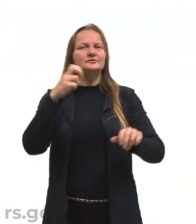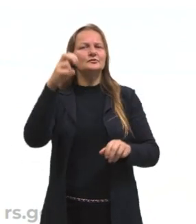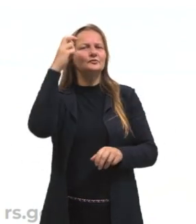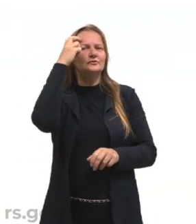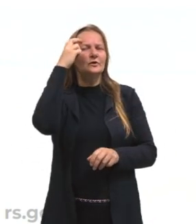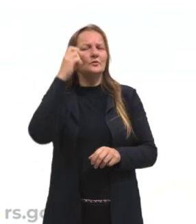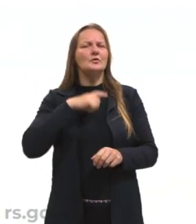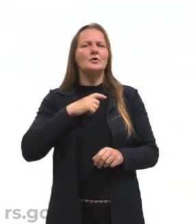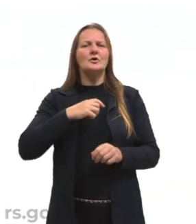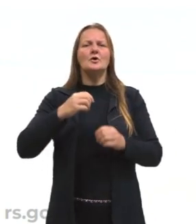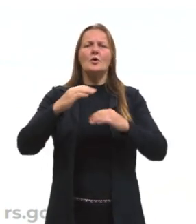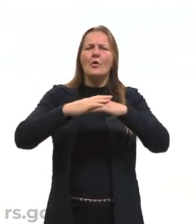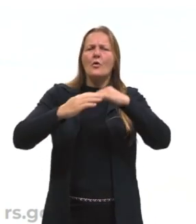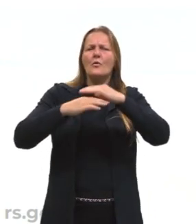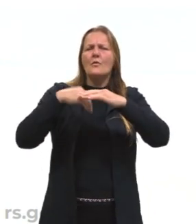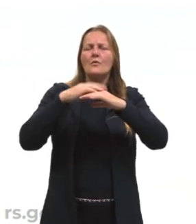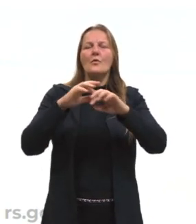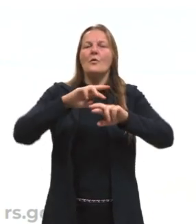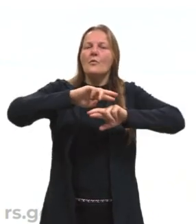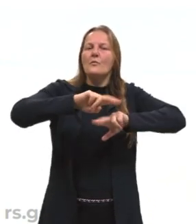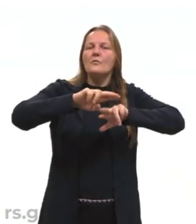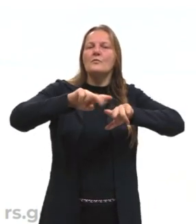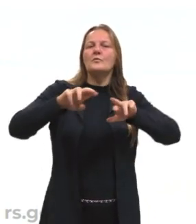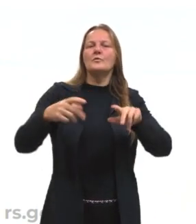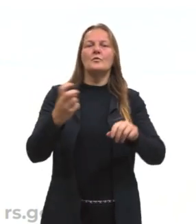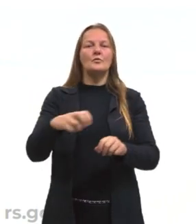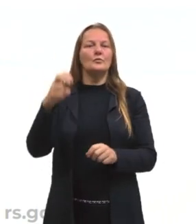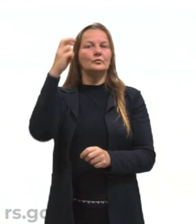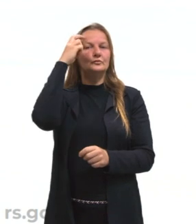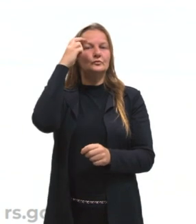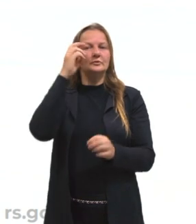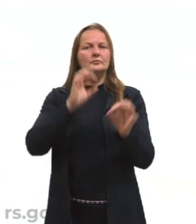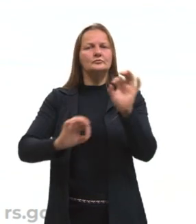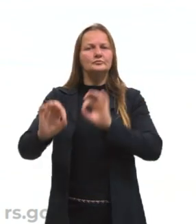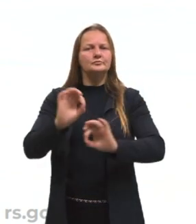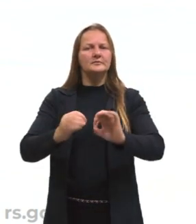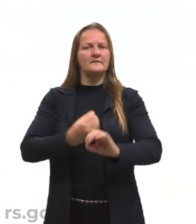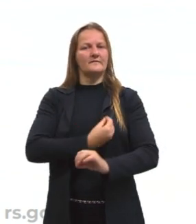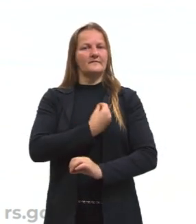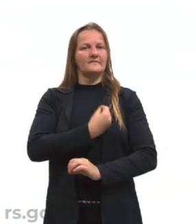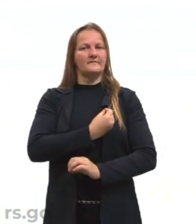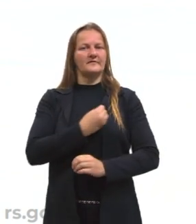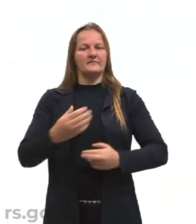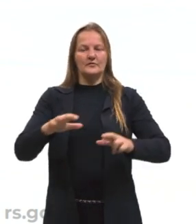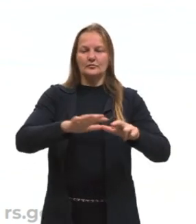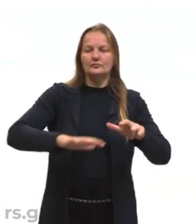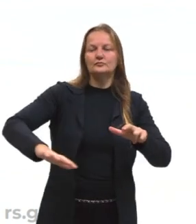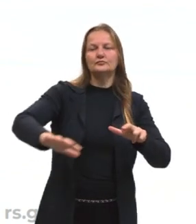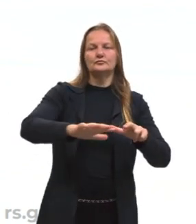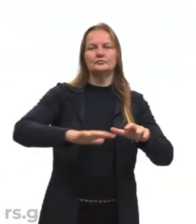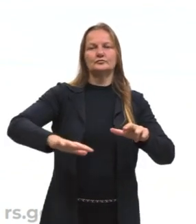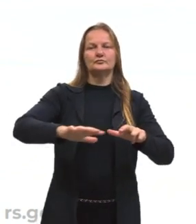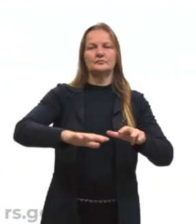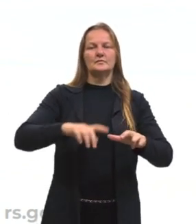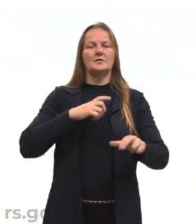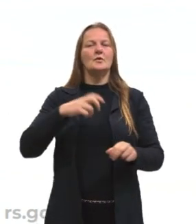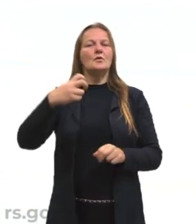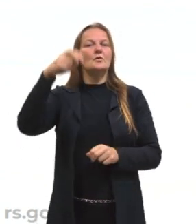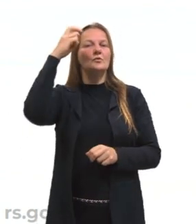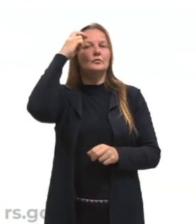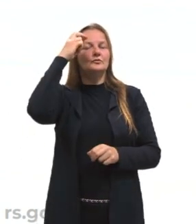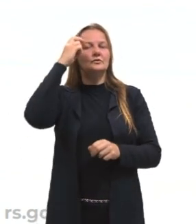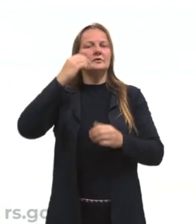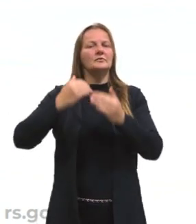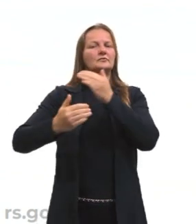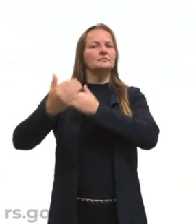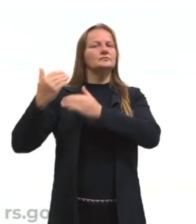é a composição plural de culturas que convivem juntas no mesmo território. As culturas advêm da